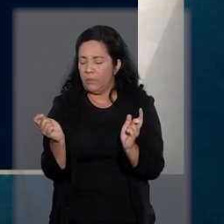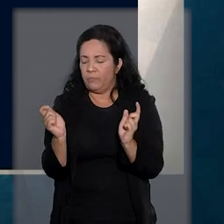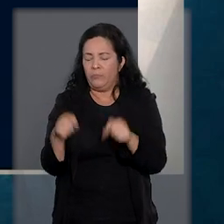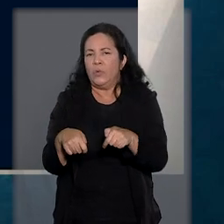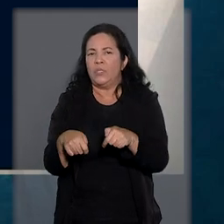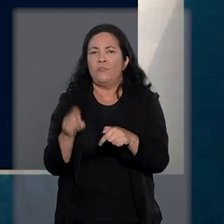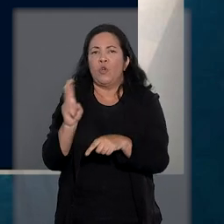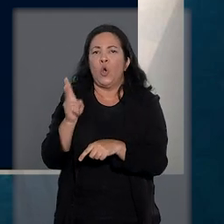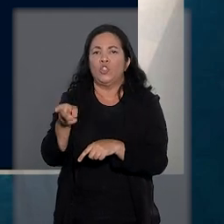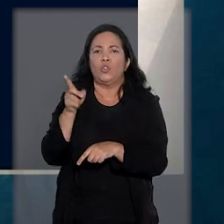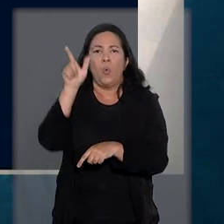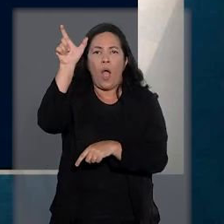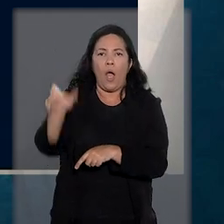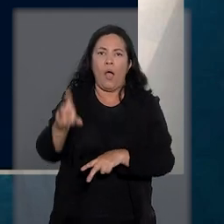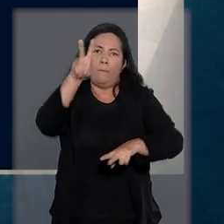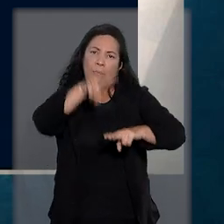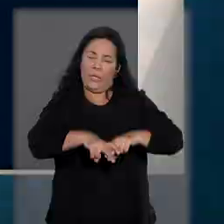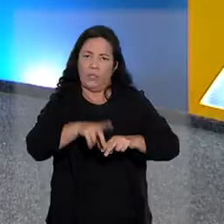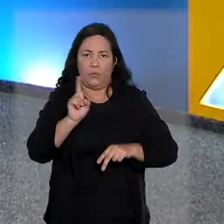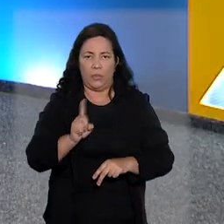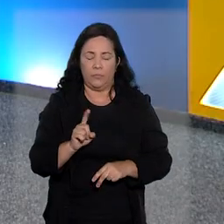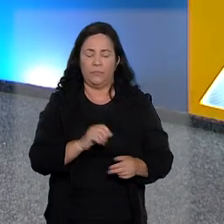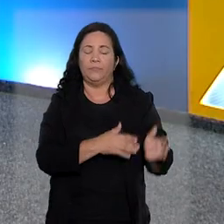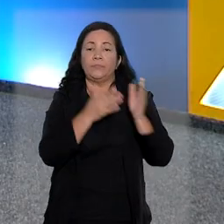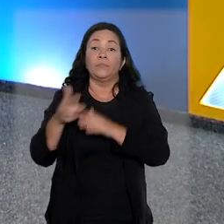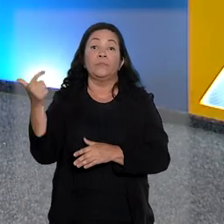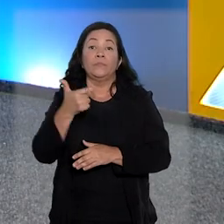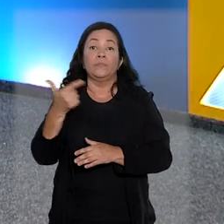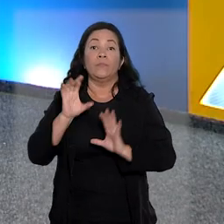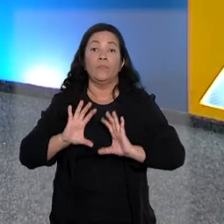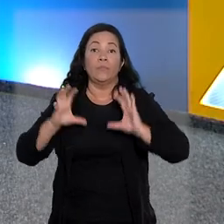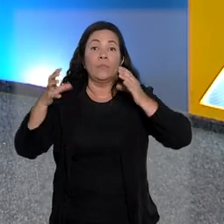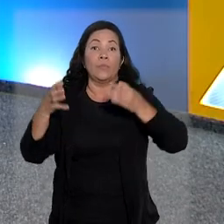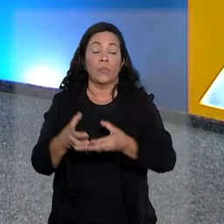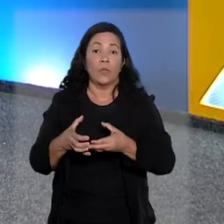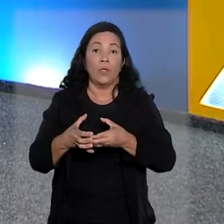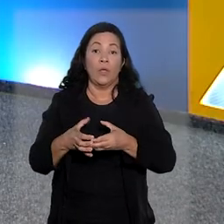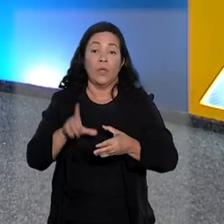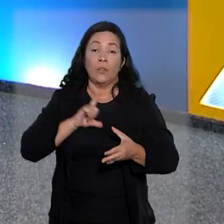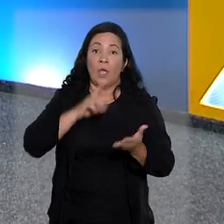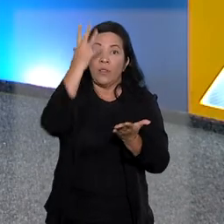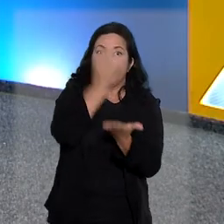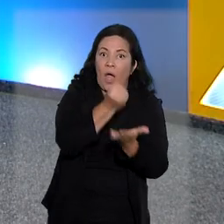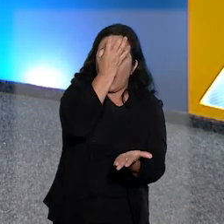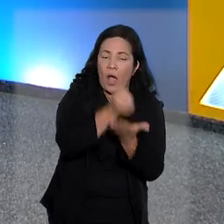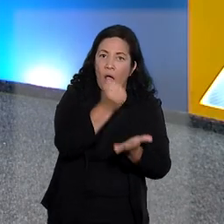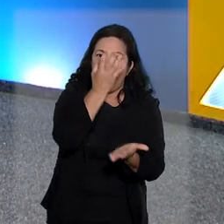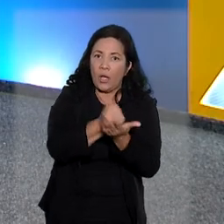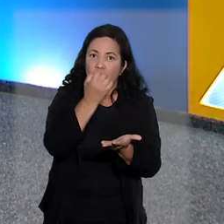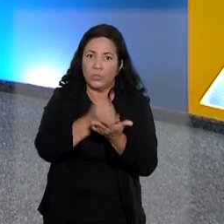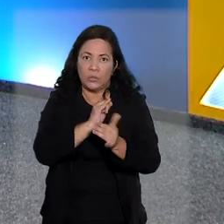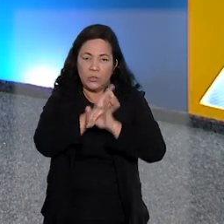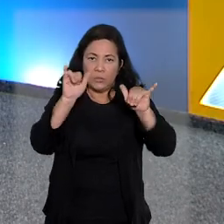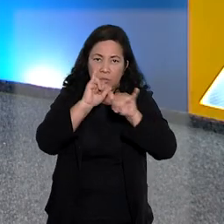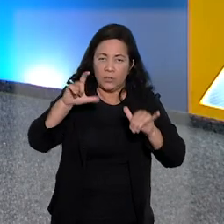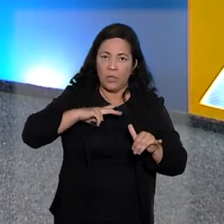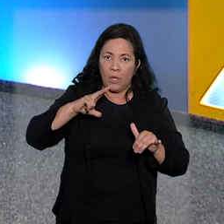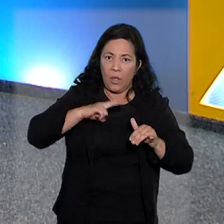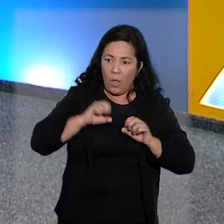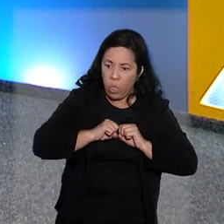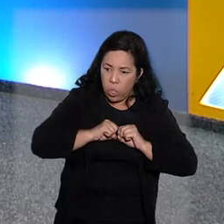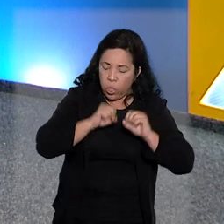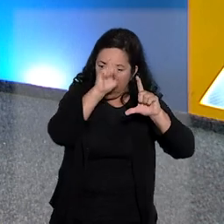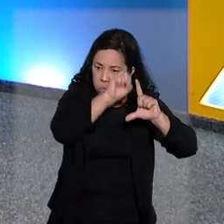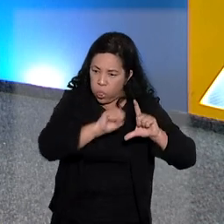possível manter a prisão preventiva. Para a segunda turma, a titular de dados vazados deve comprovar dano